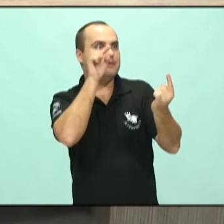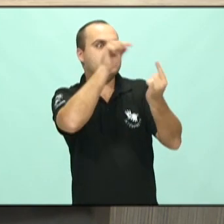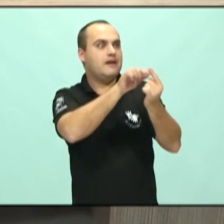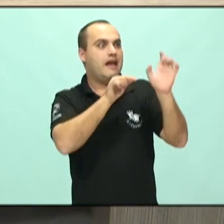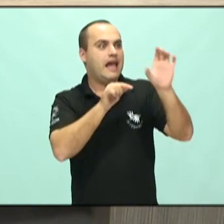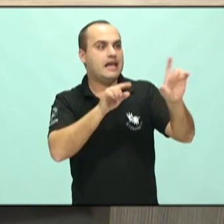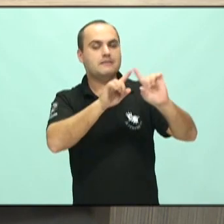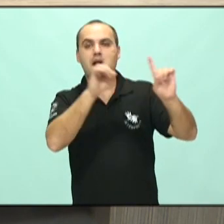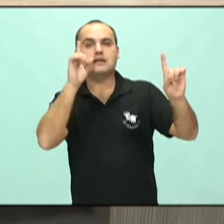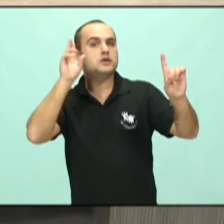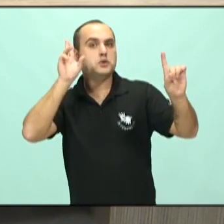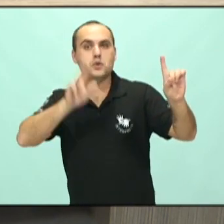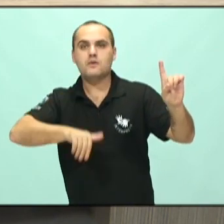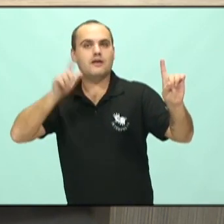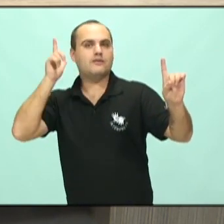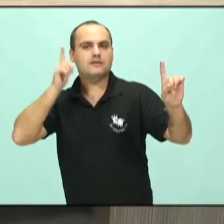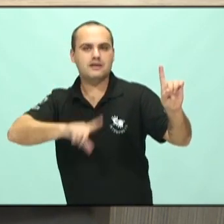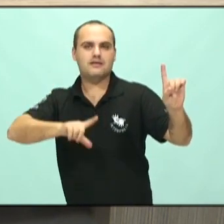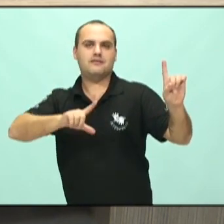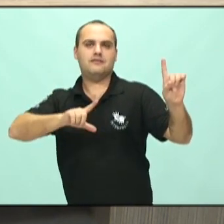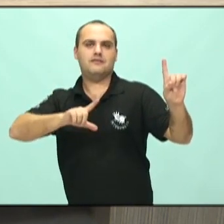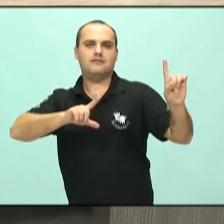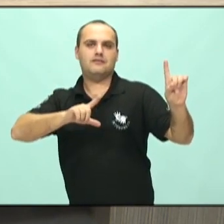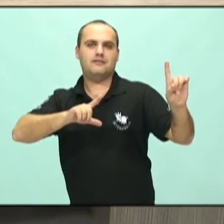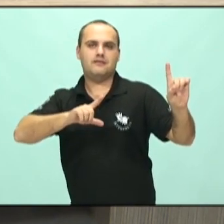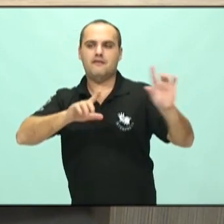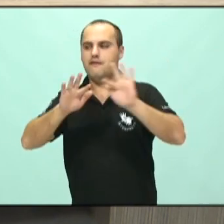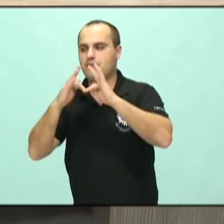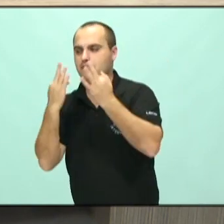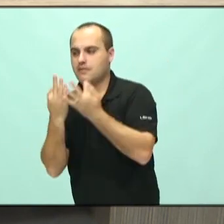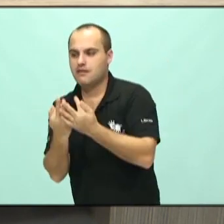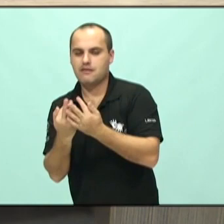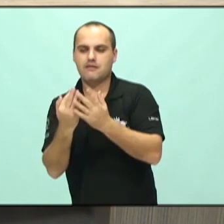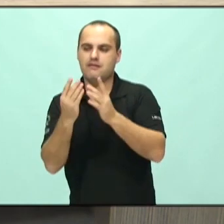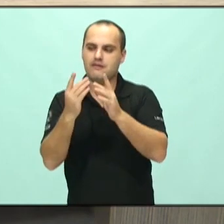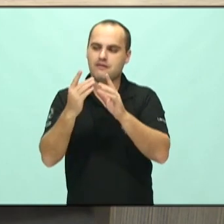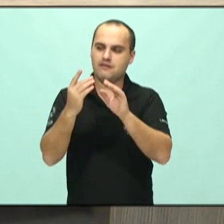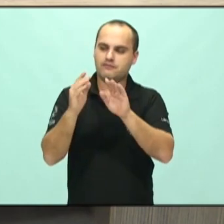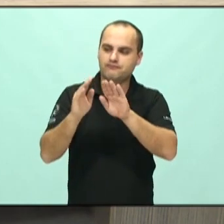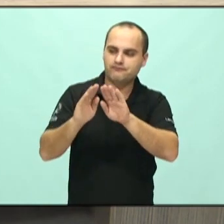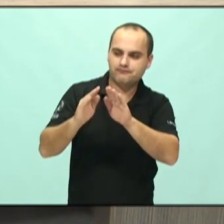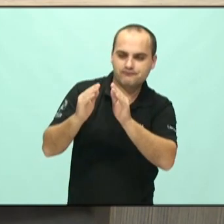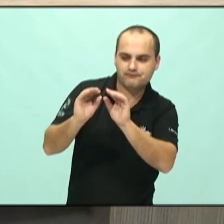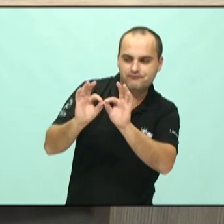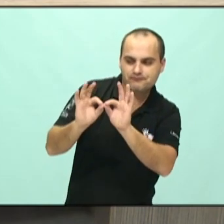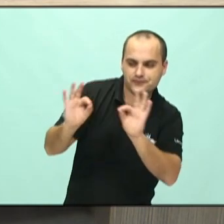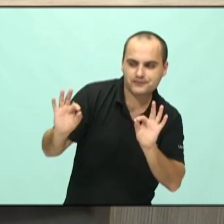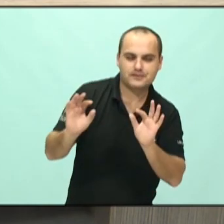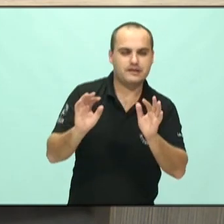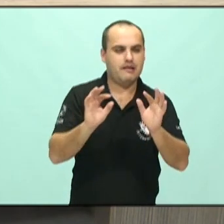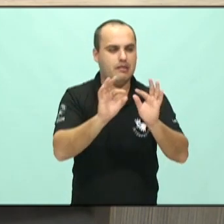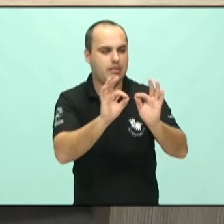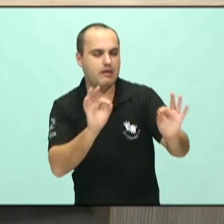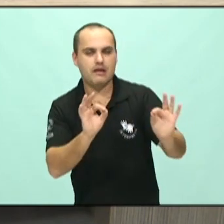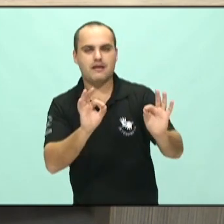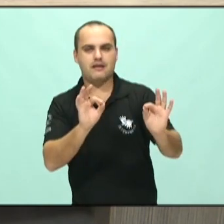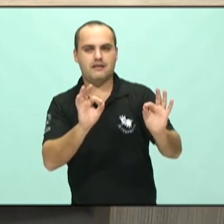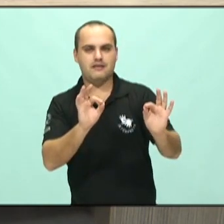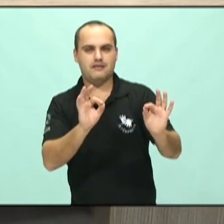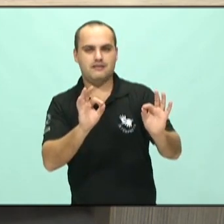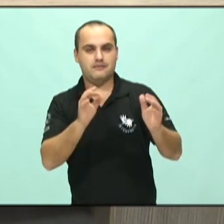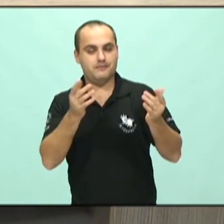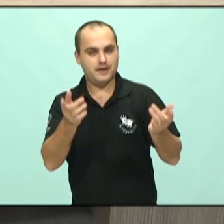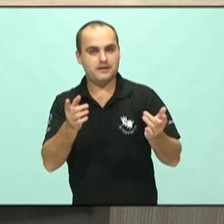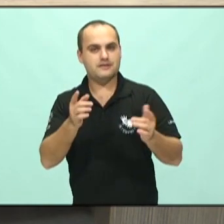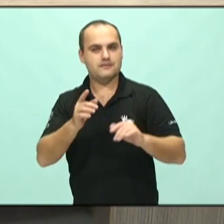frustrar. E aí você tem distanciamentos familiares, então são multifatores. Mas o diagnóstico em si, maior procura,